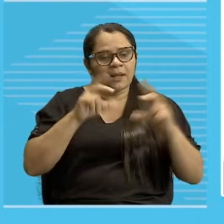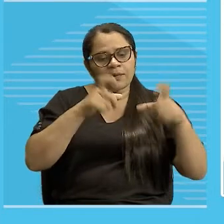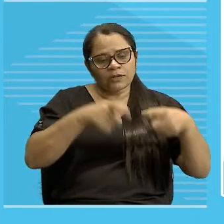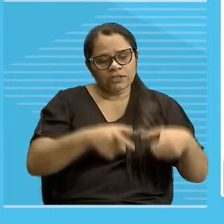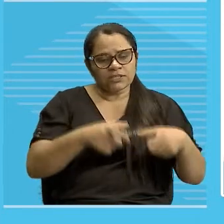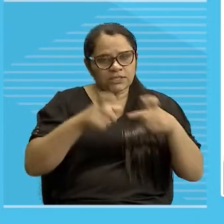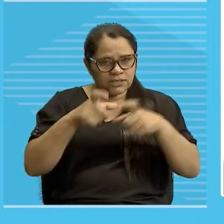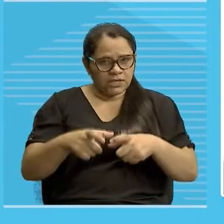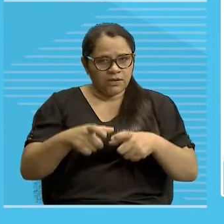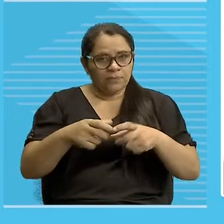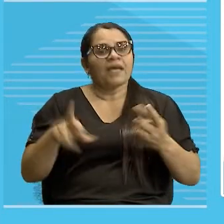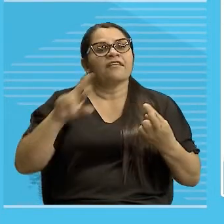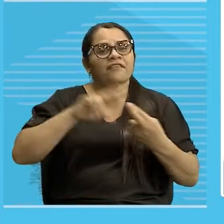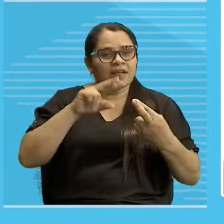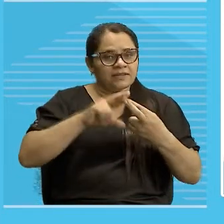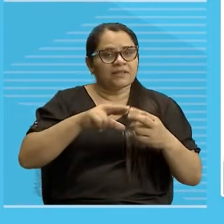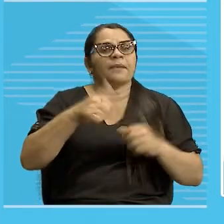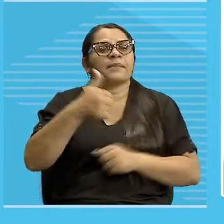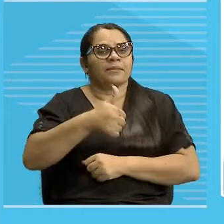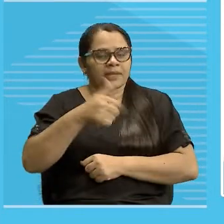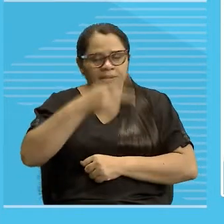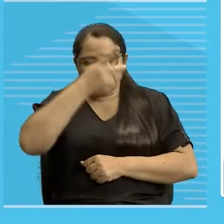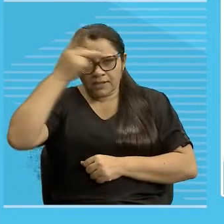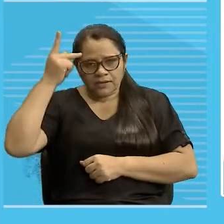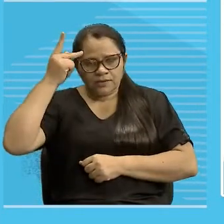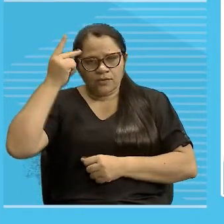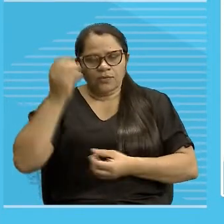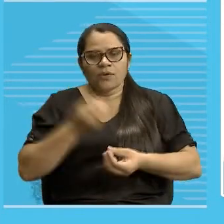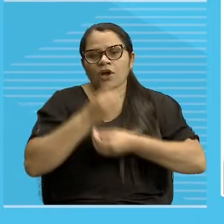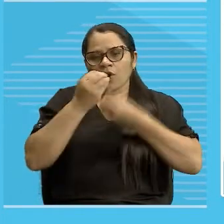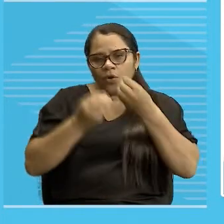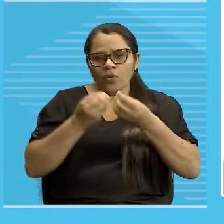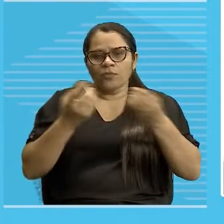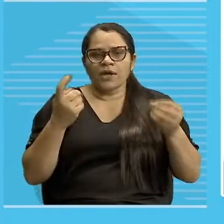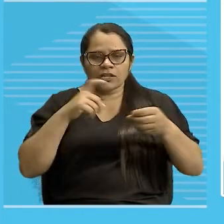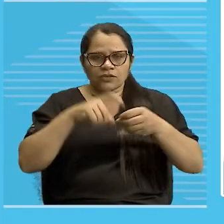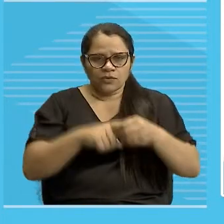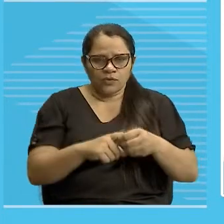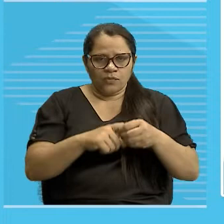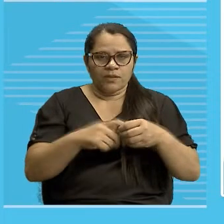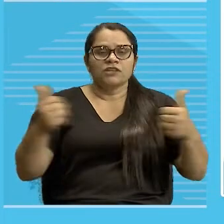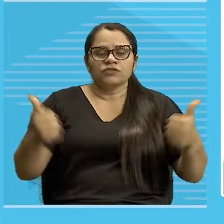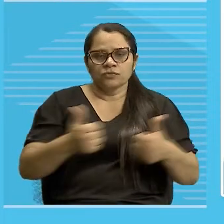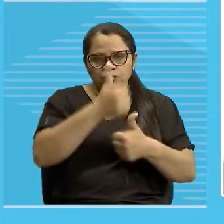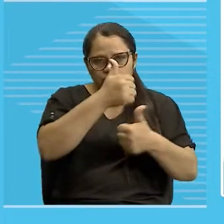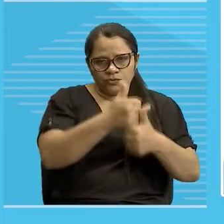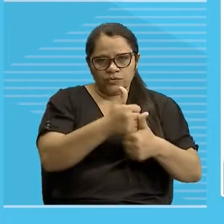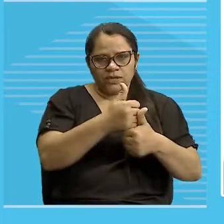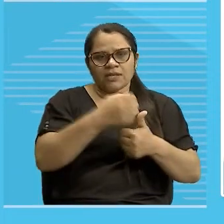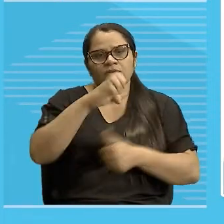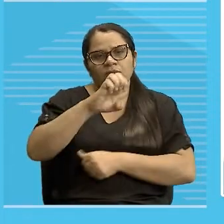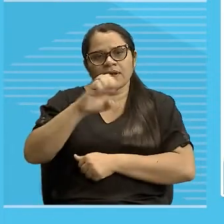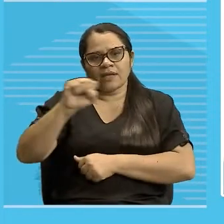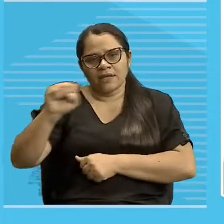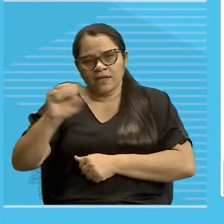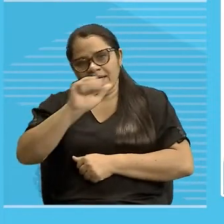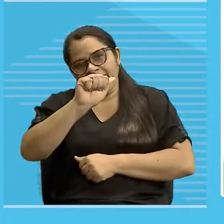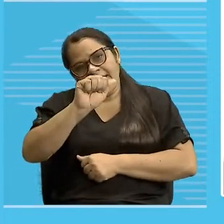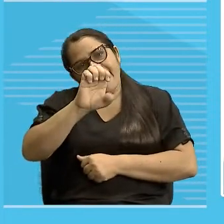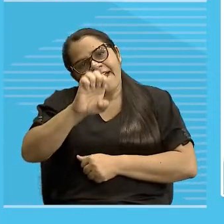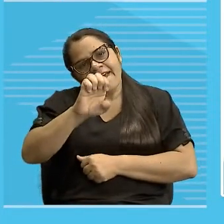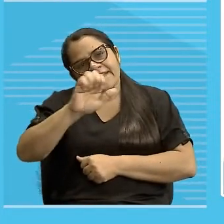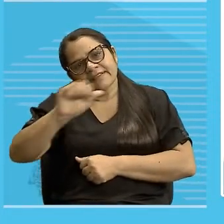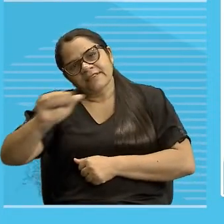pessoa. Tal e variantes. Como você retoma e substituiu essa por tal, por exemplo,